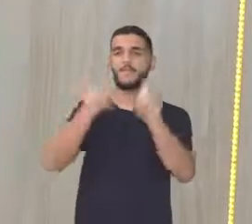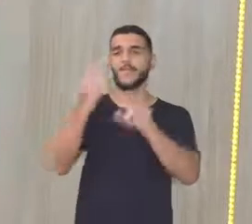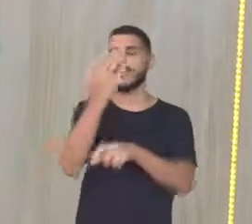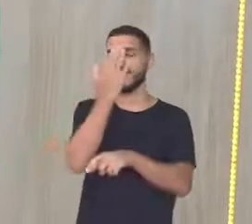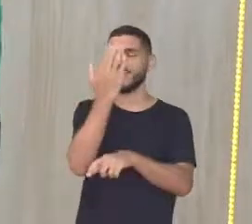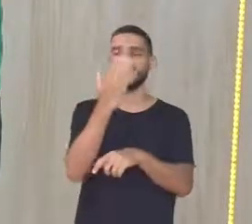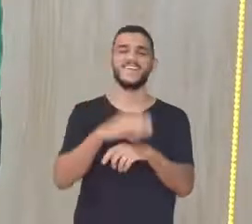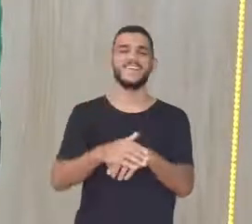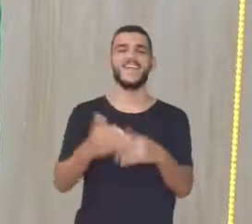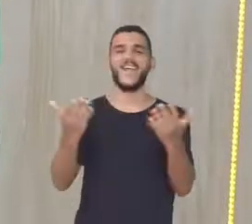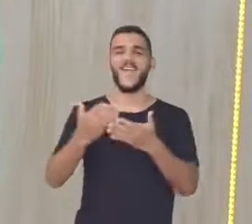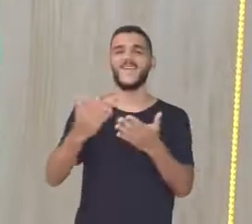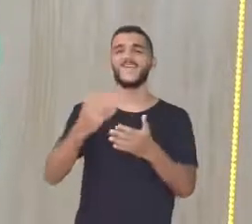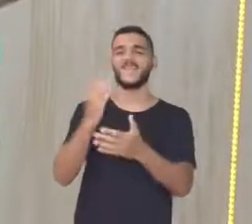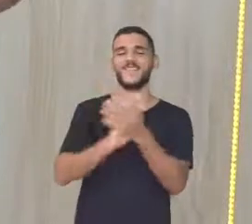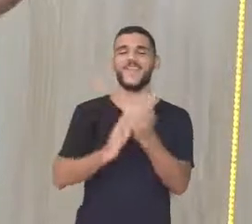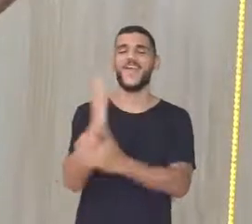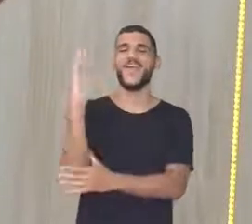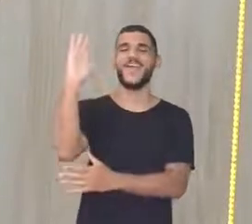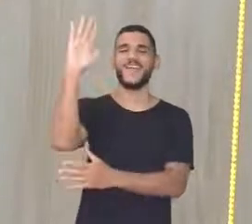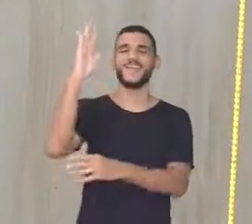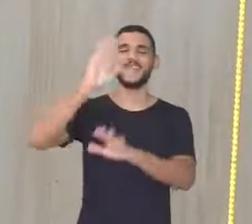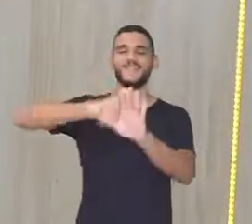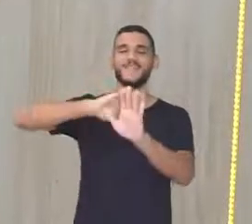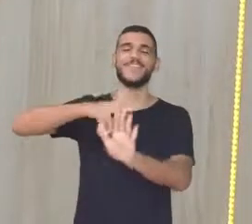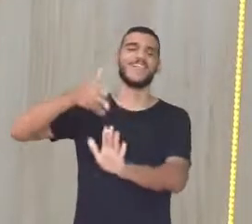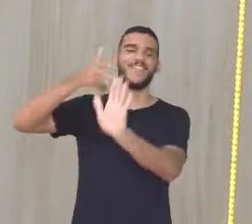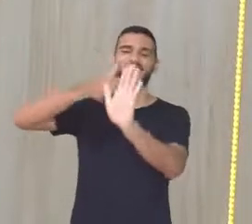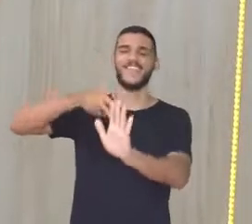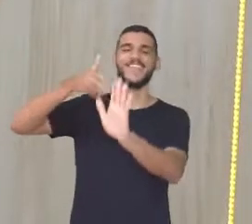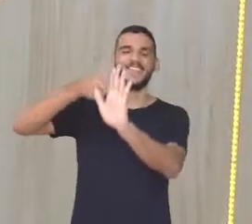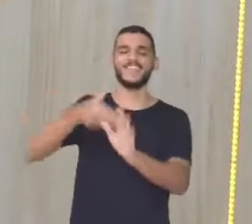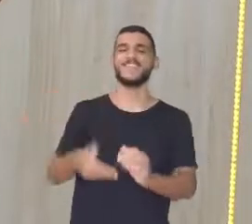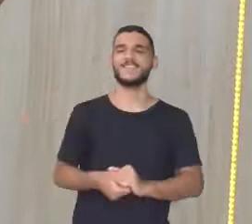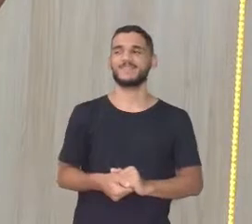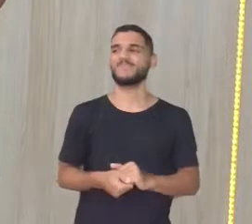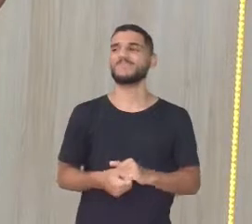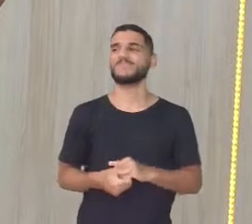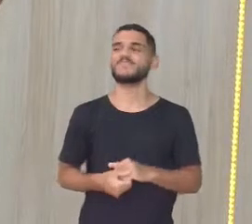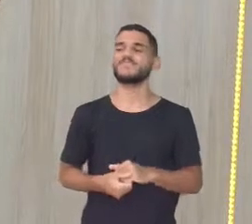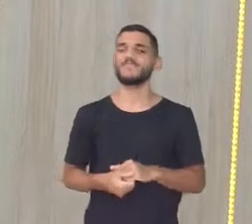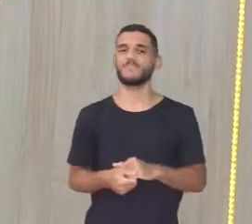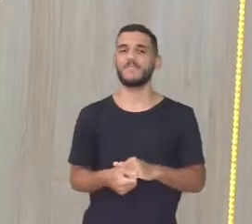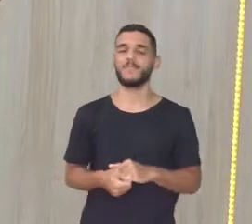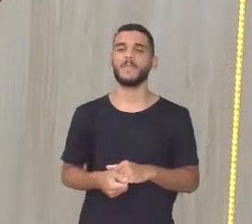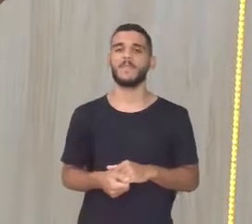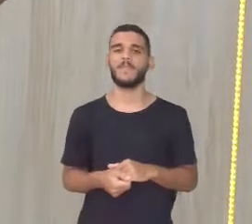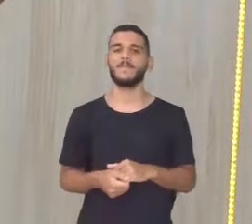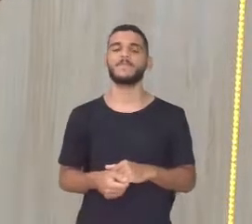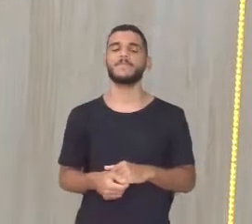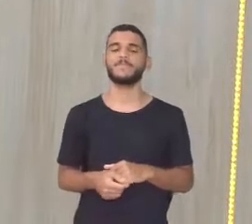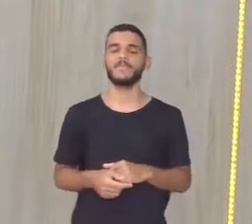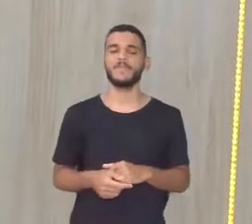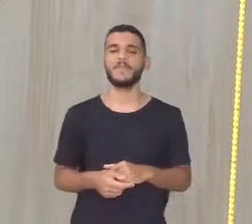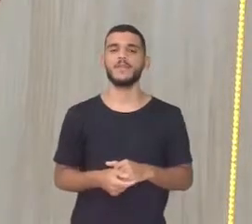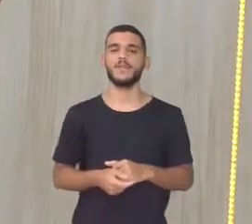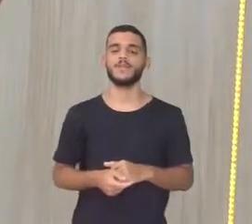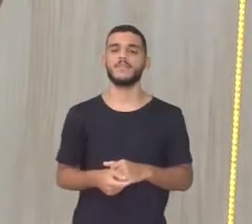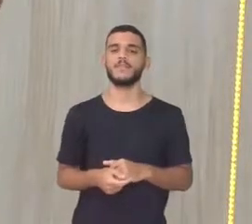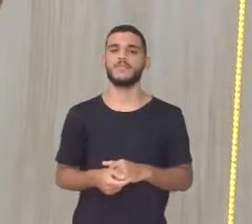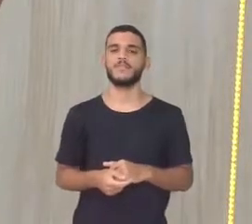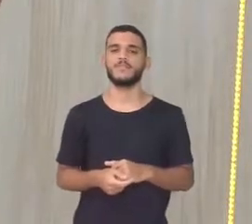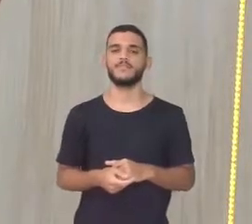Juninho? Agora levanta a mão assim Juninho Play, que é um cara que está desenvolvendo um projeto muito massa Sabia, professora, que a gente descobriu ontem, né Que é